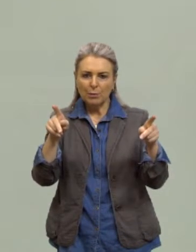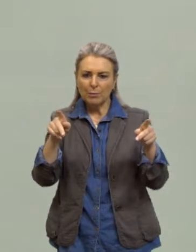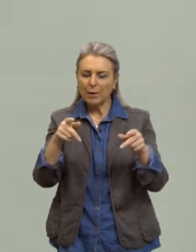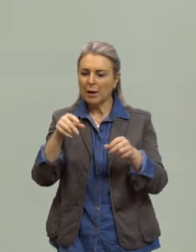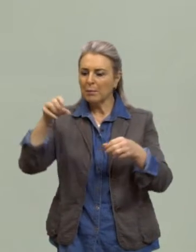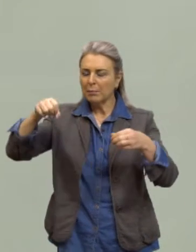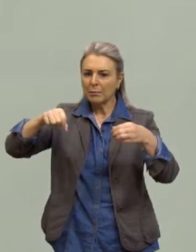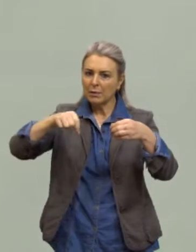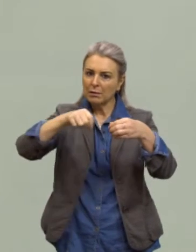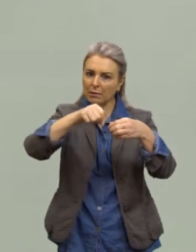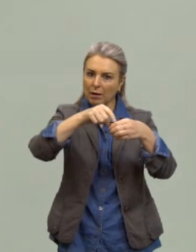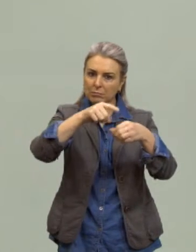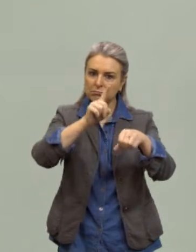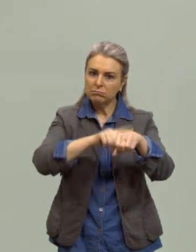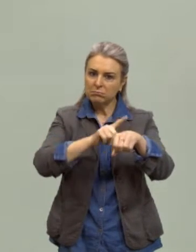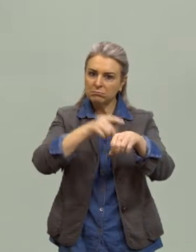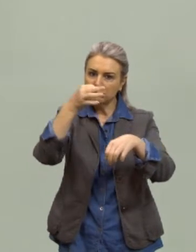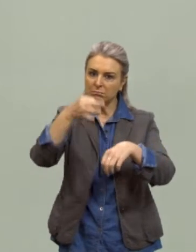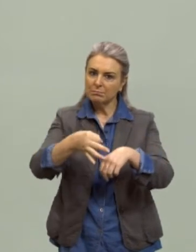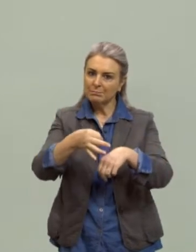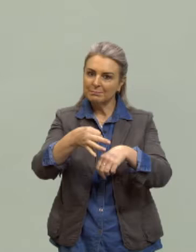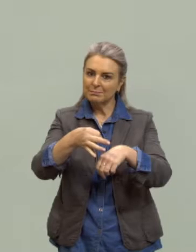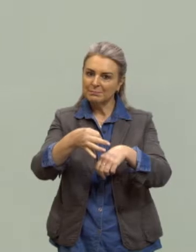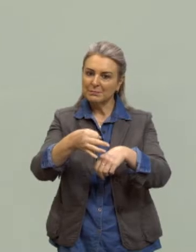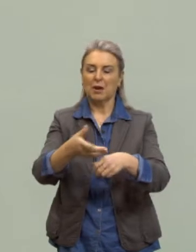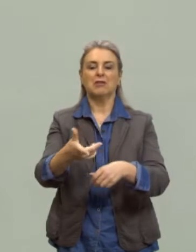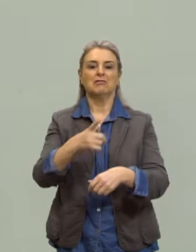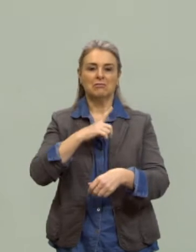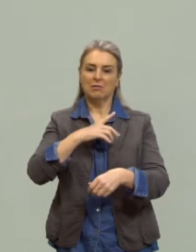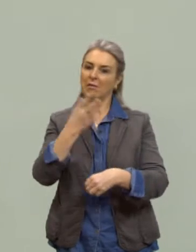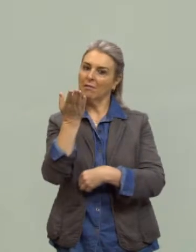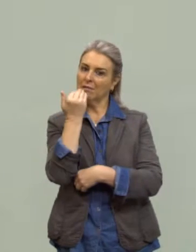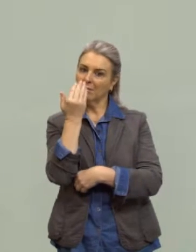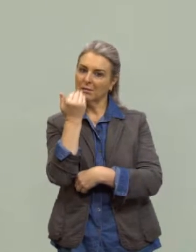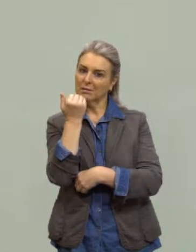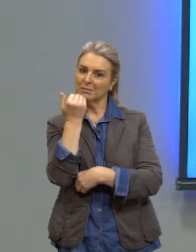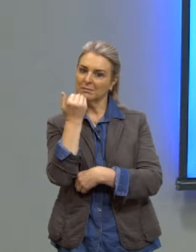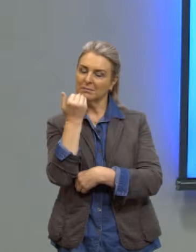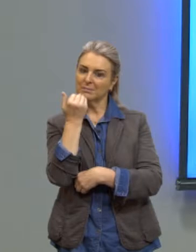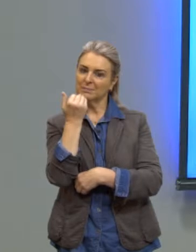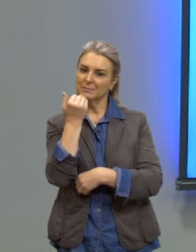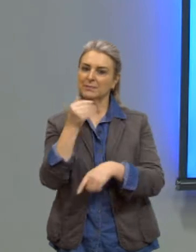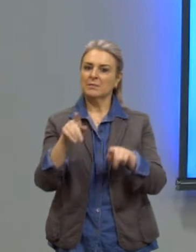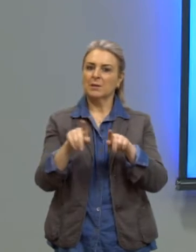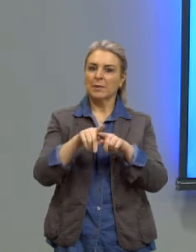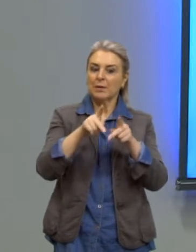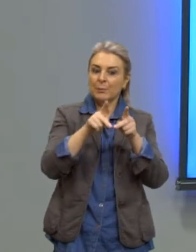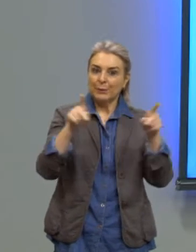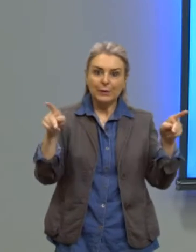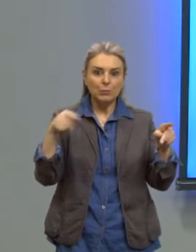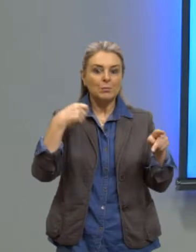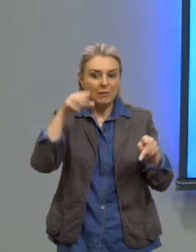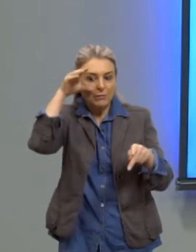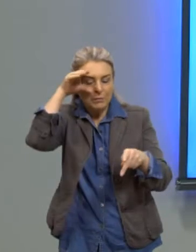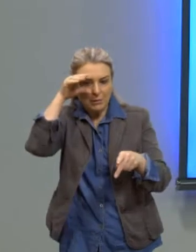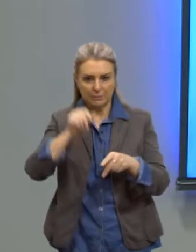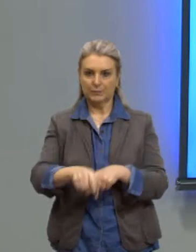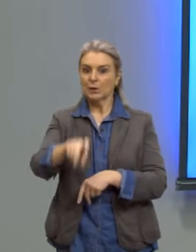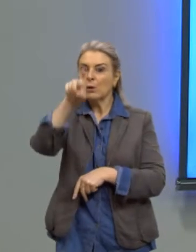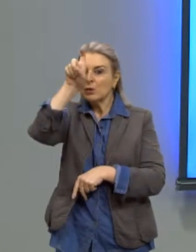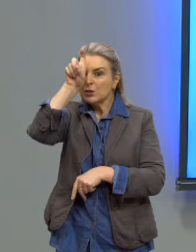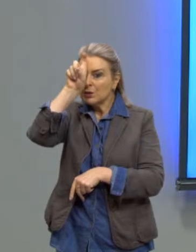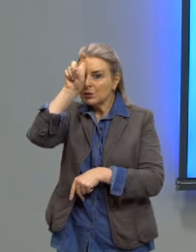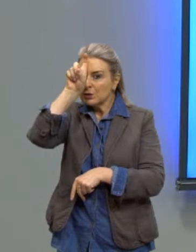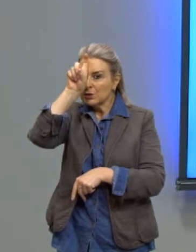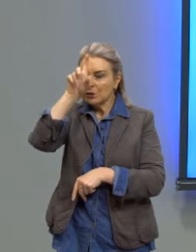certa. E assim, eles garantirem os seus alimentos também, da cada período. E os egípcios, então,